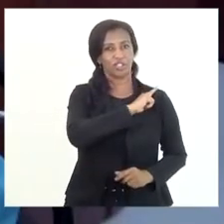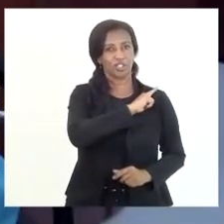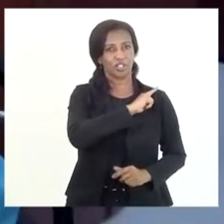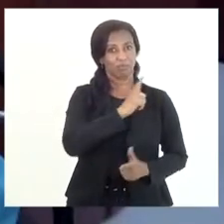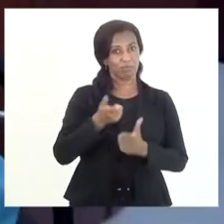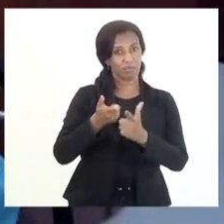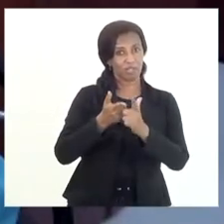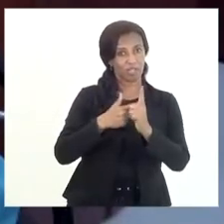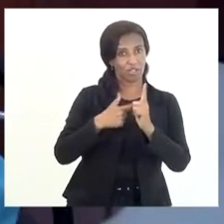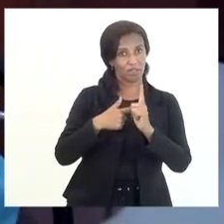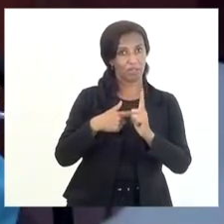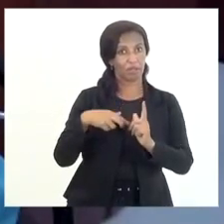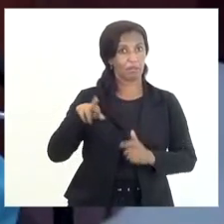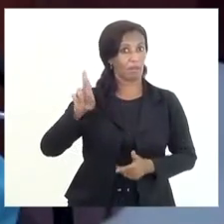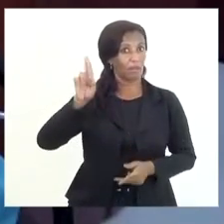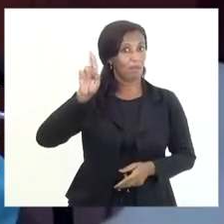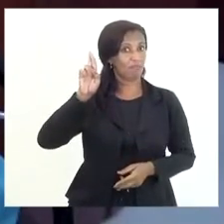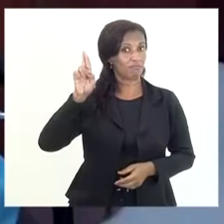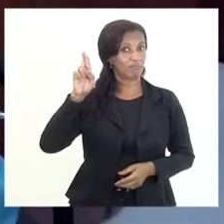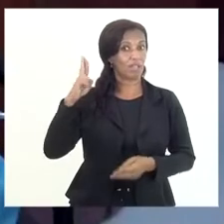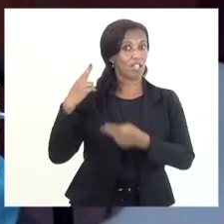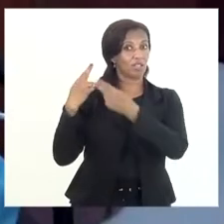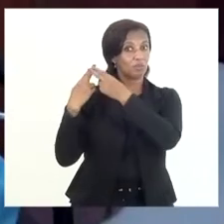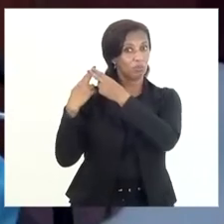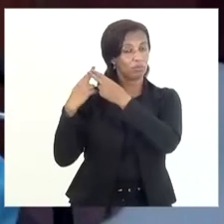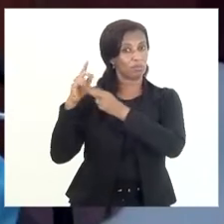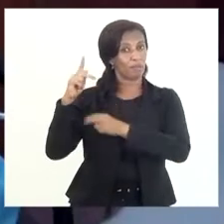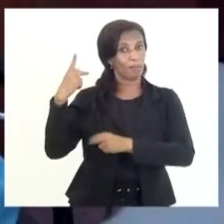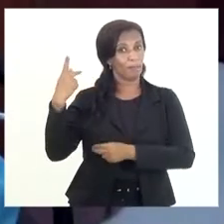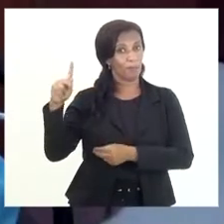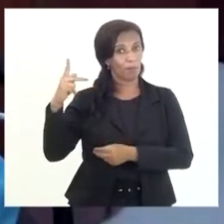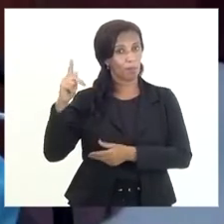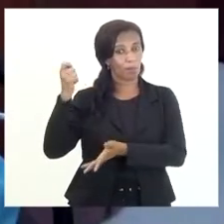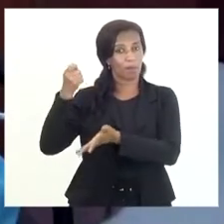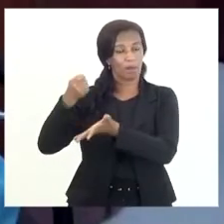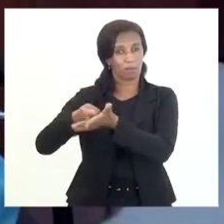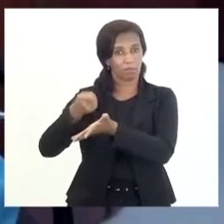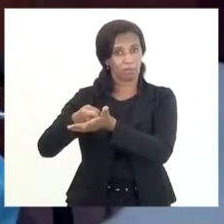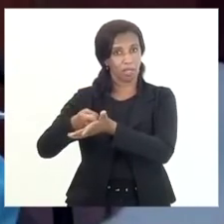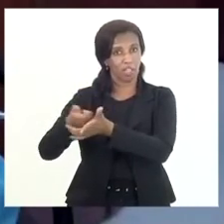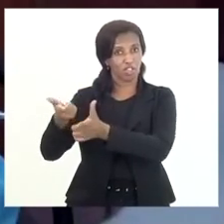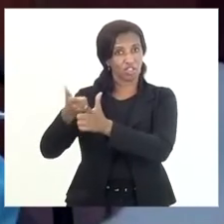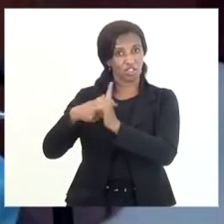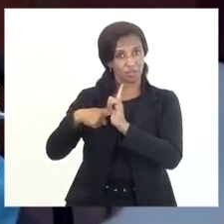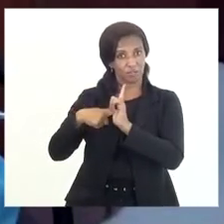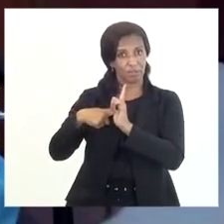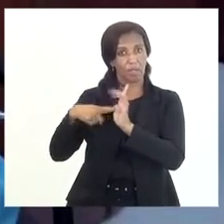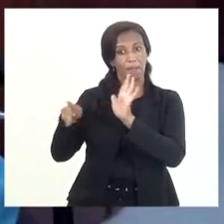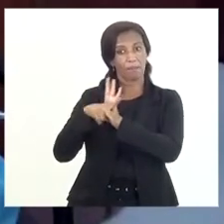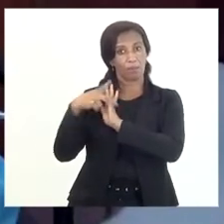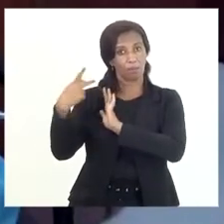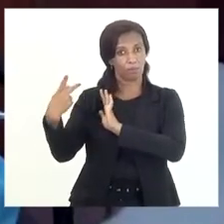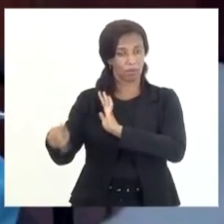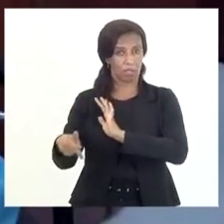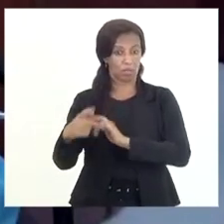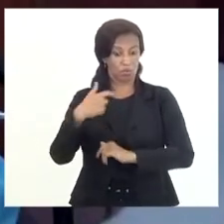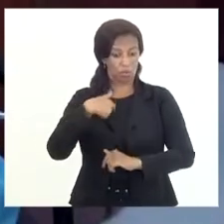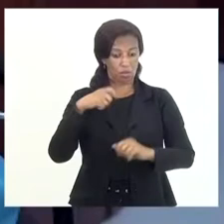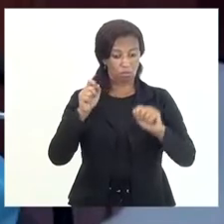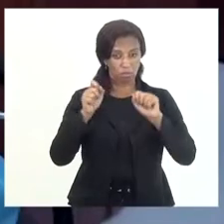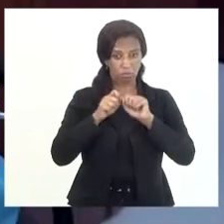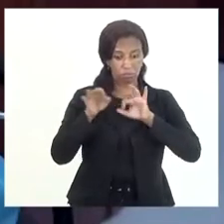mas a responsabilidade, se é que assim eu posso colocar, pela cobrança é deles. O que eu tento fazer